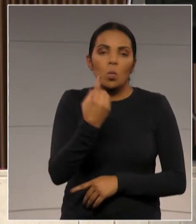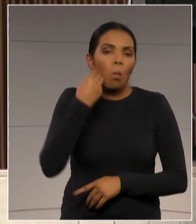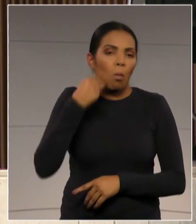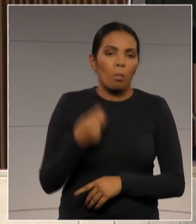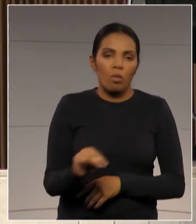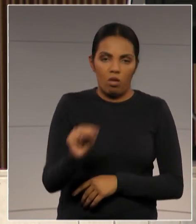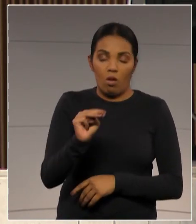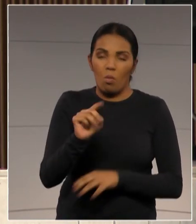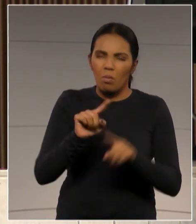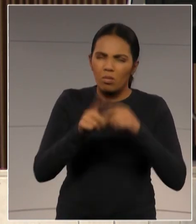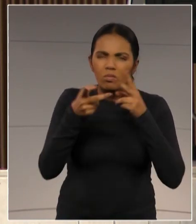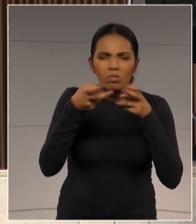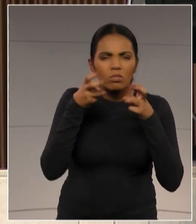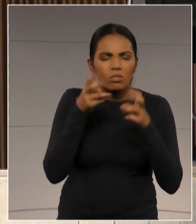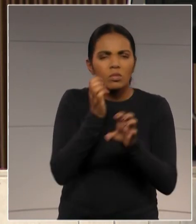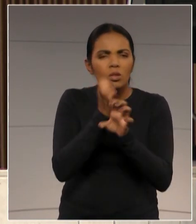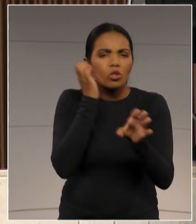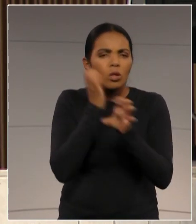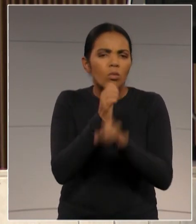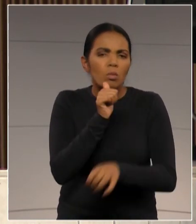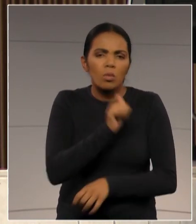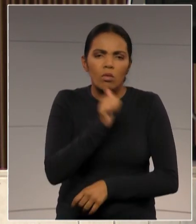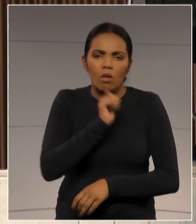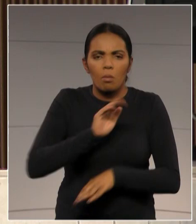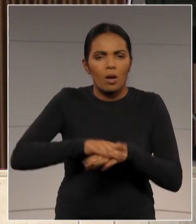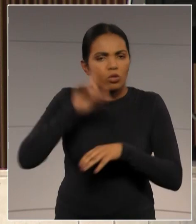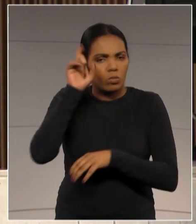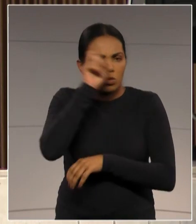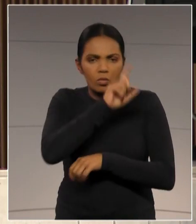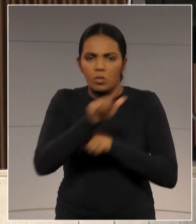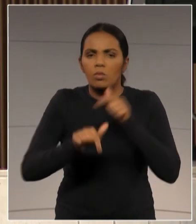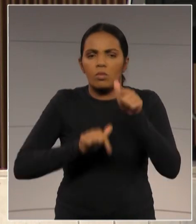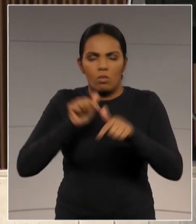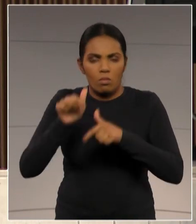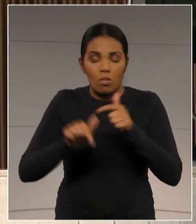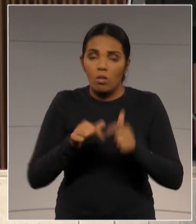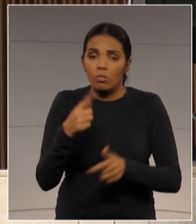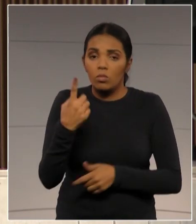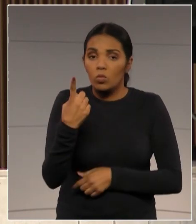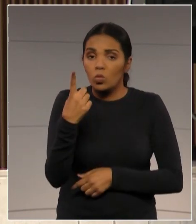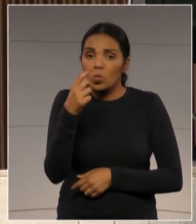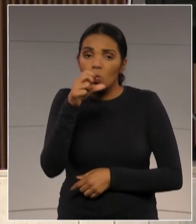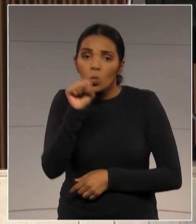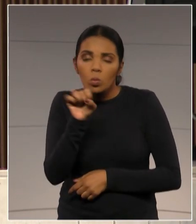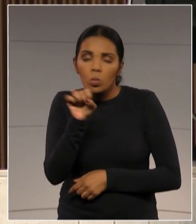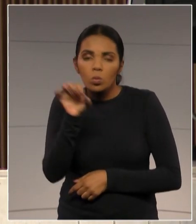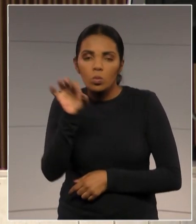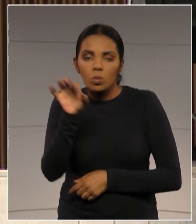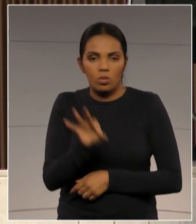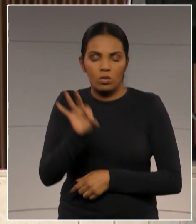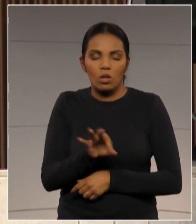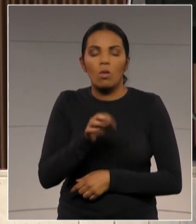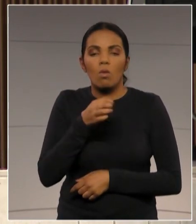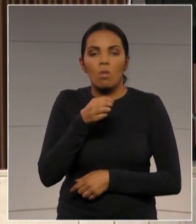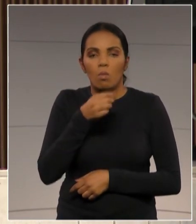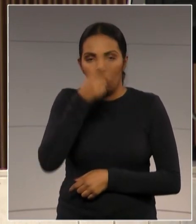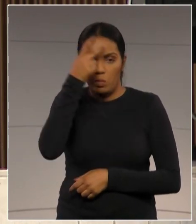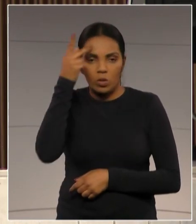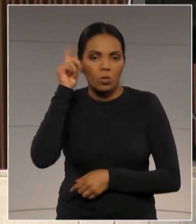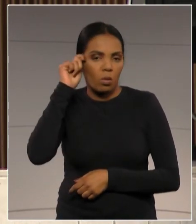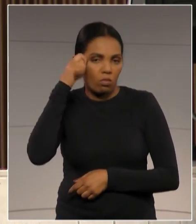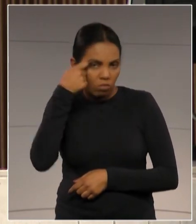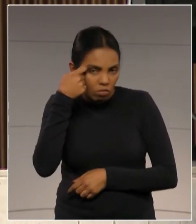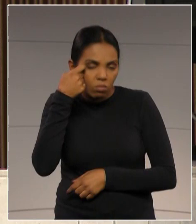grande dificuldade das mulheres se inserirem neste mercado. 18% são negros. E eu só fiz uma referência, porque